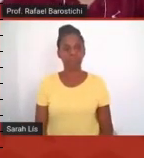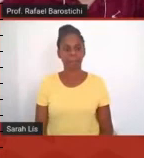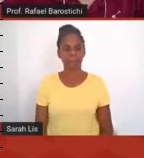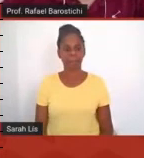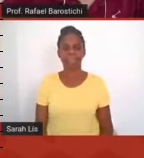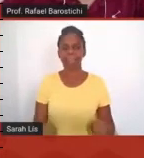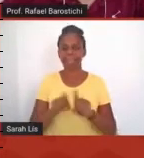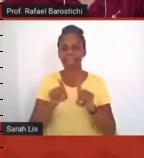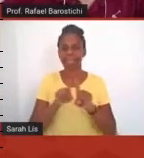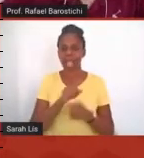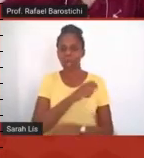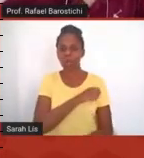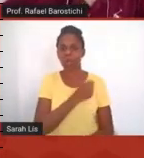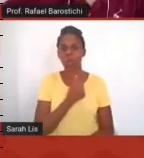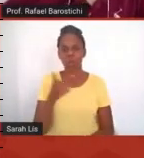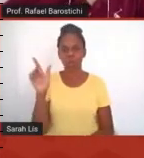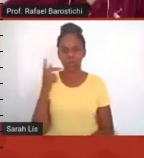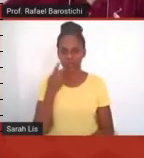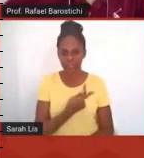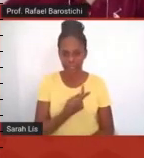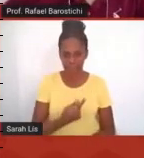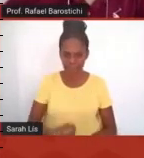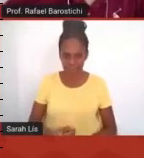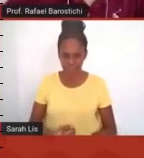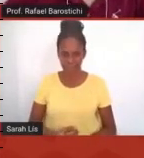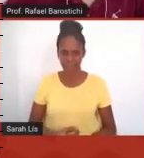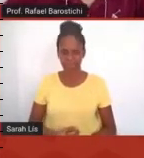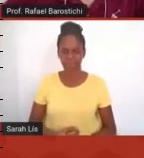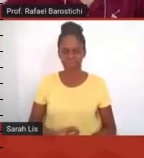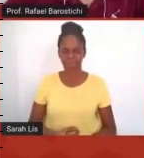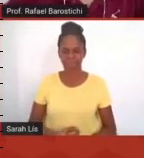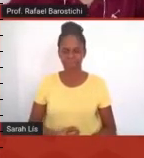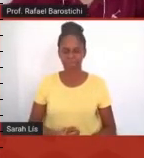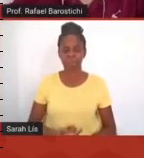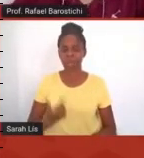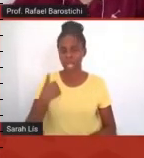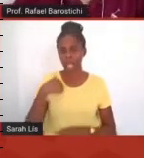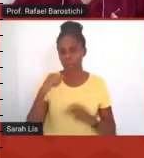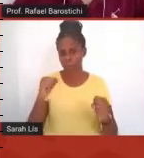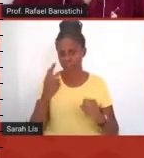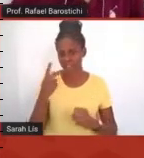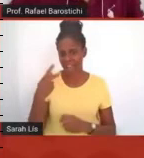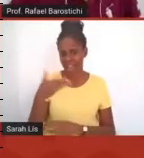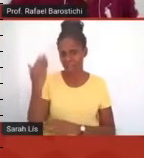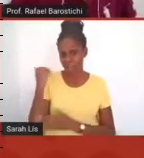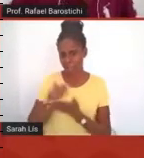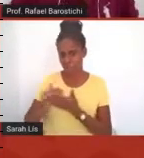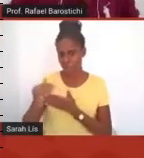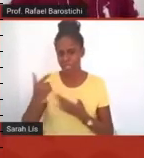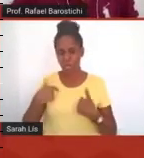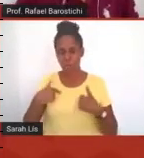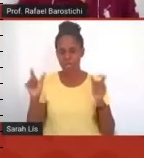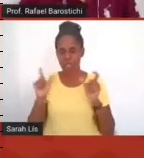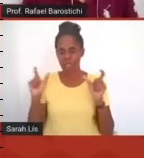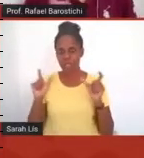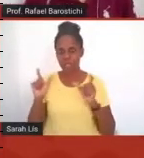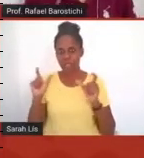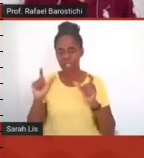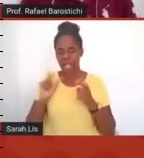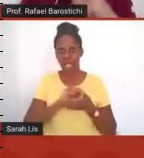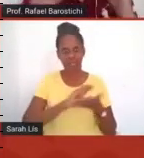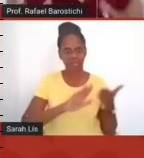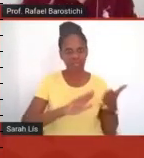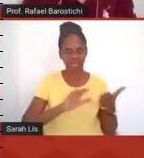fala aqui de um aluno, eu posso dizer que no começo eu fiquei meio assustado com a quantidade de coisas, tarefa,